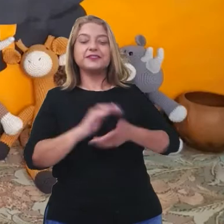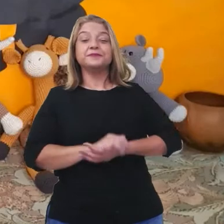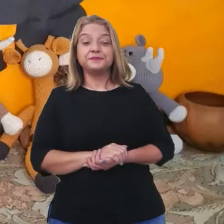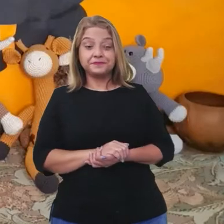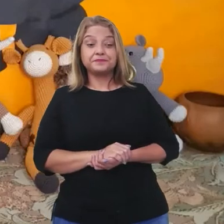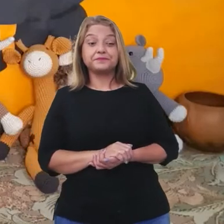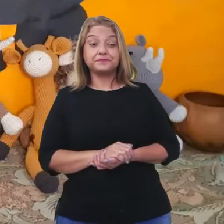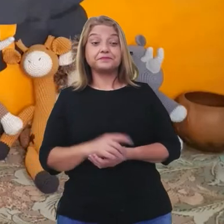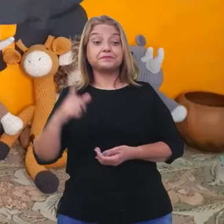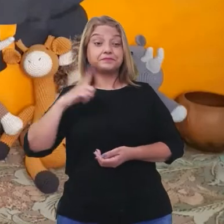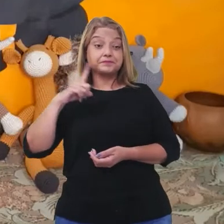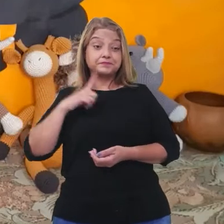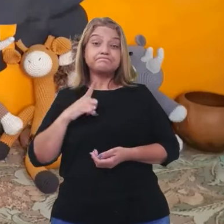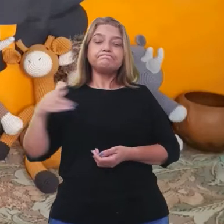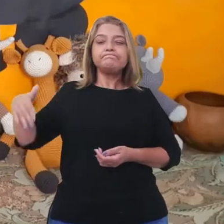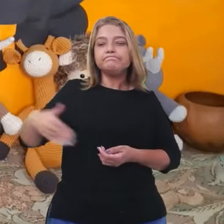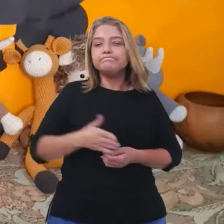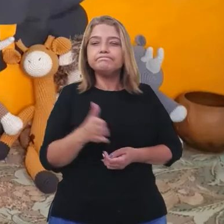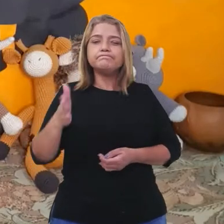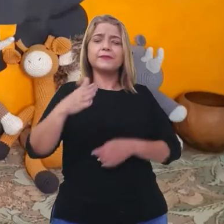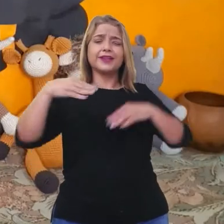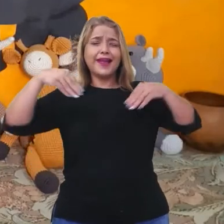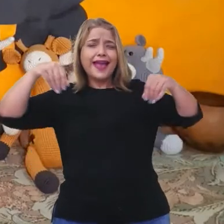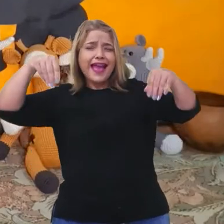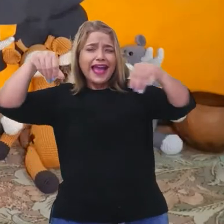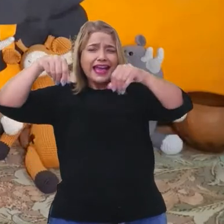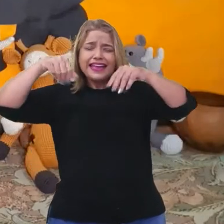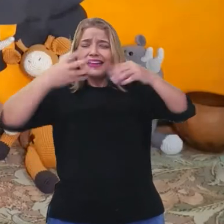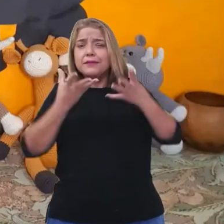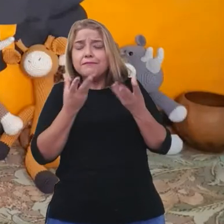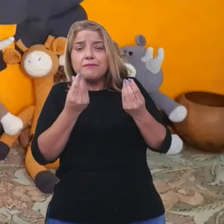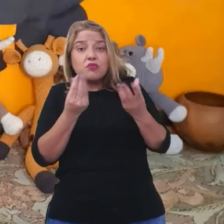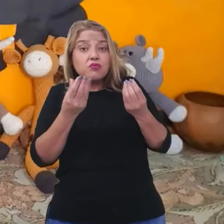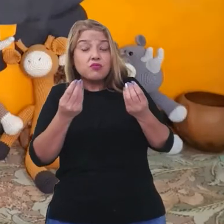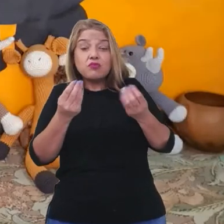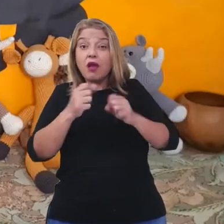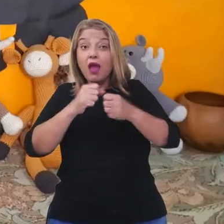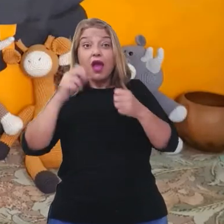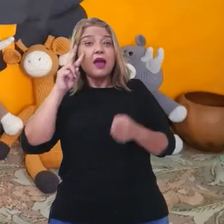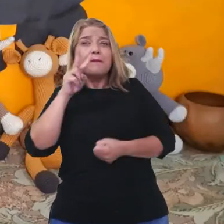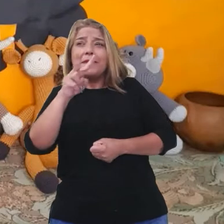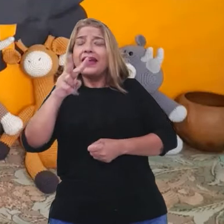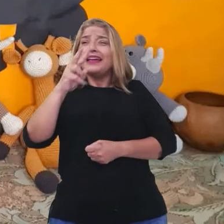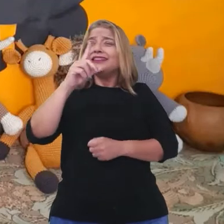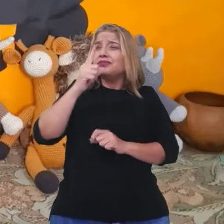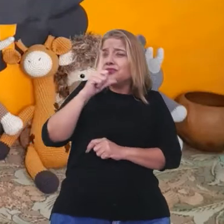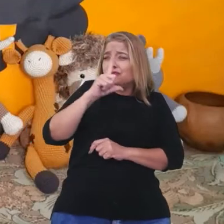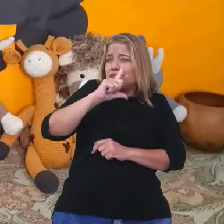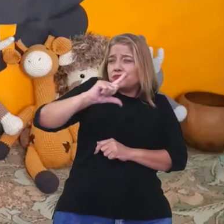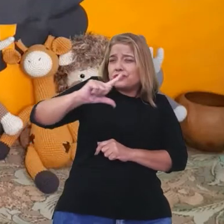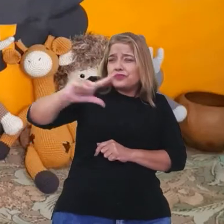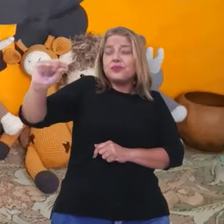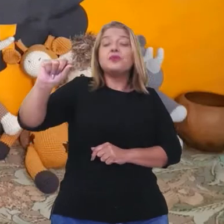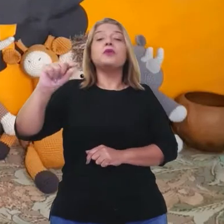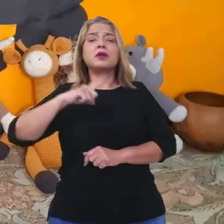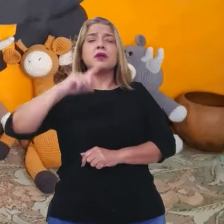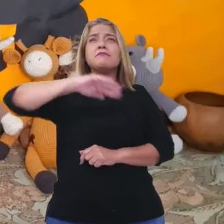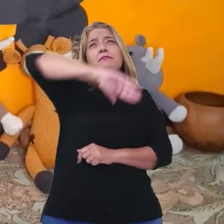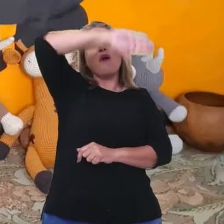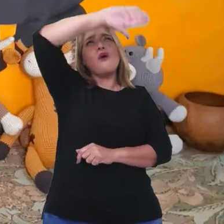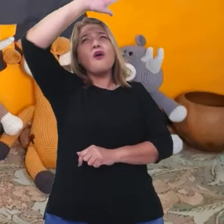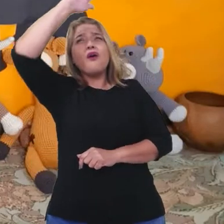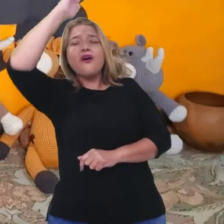Passaram pela areia. Era tanta areia que parecia não ter fim. Foi pelas montanhas,